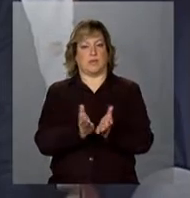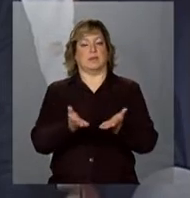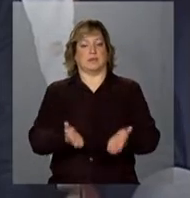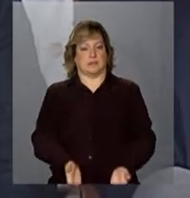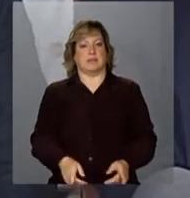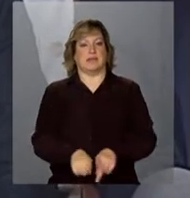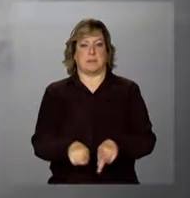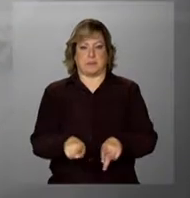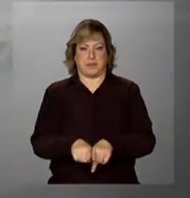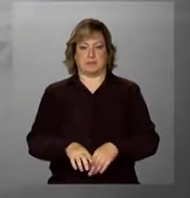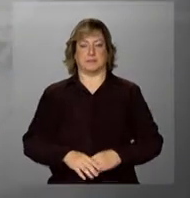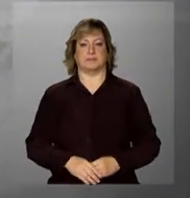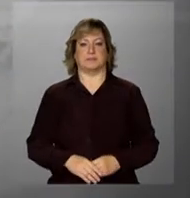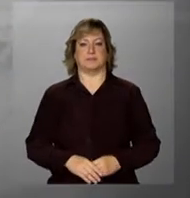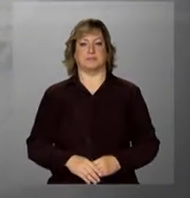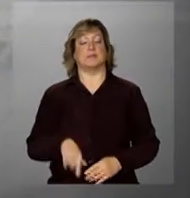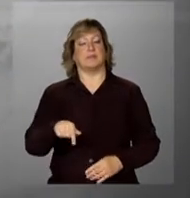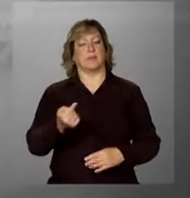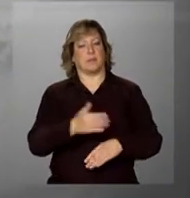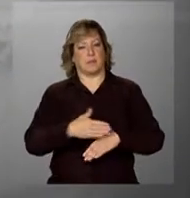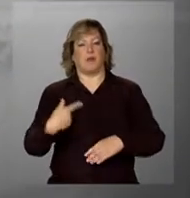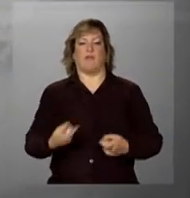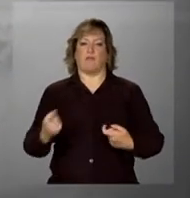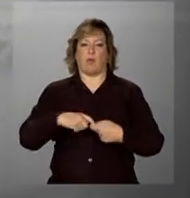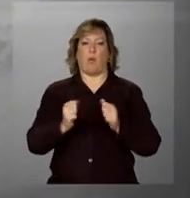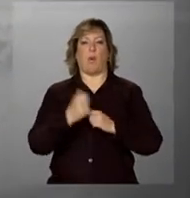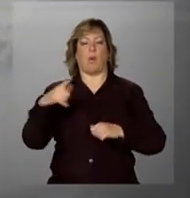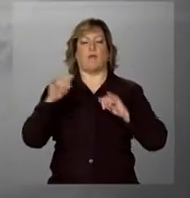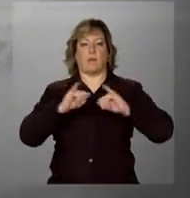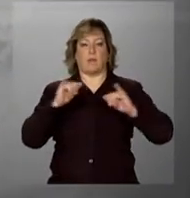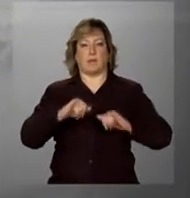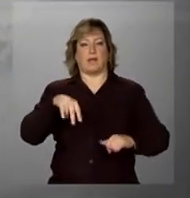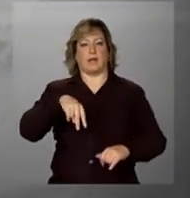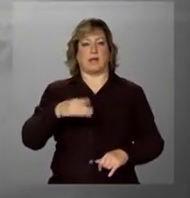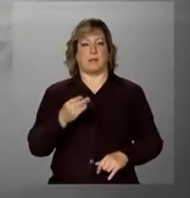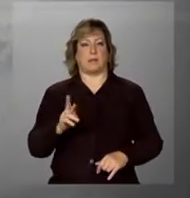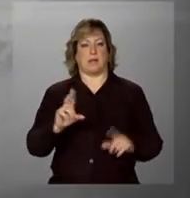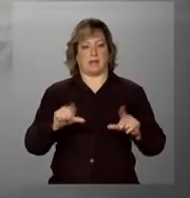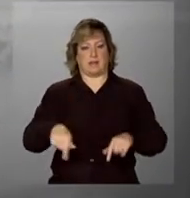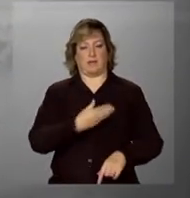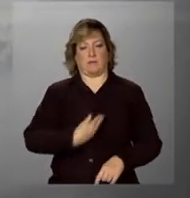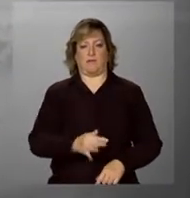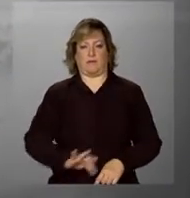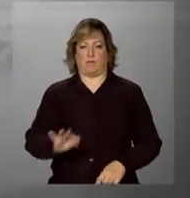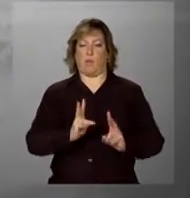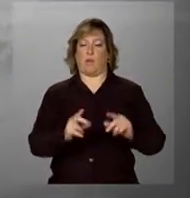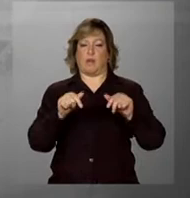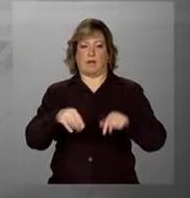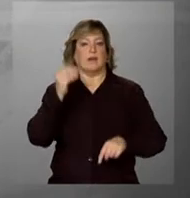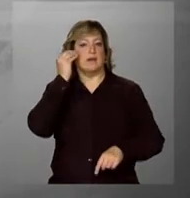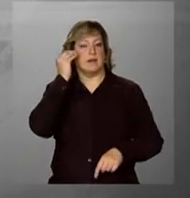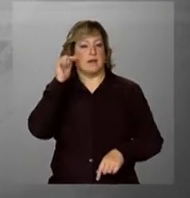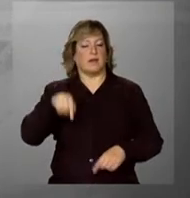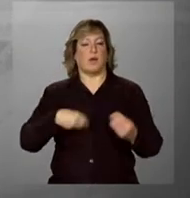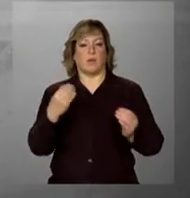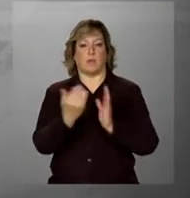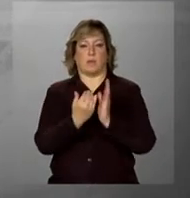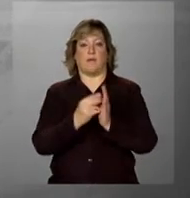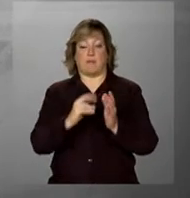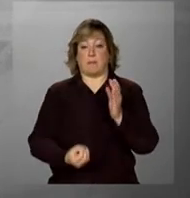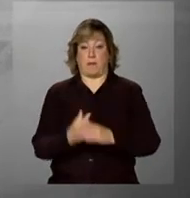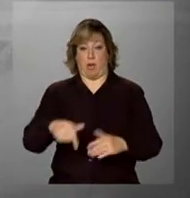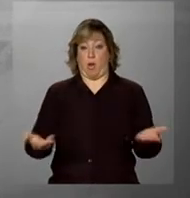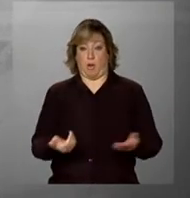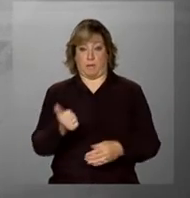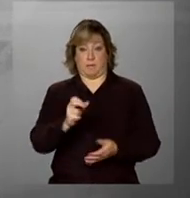pesca também. E daqui a pouco a gente volta com outras informações sobre o Plano Safra da Pesca, que será lançado